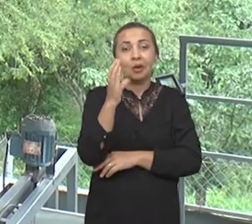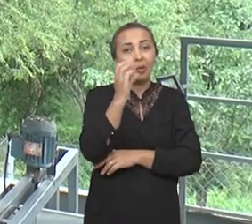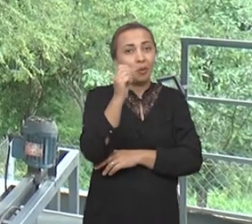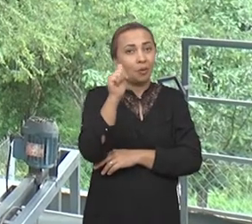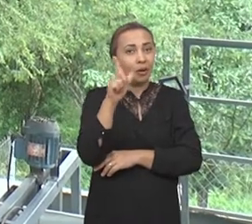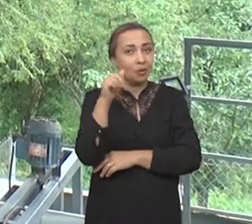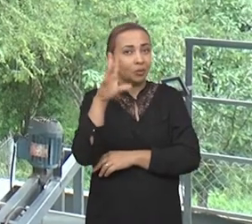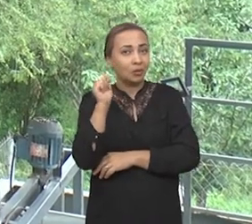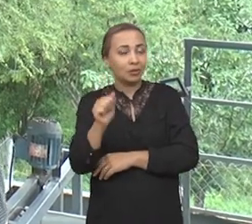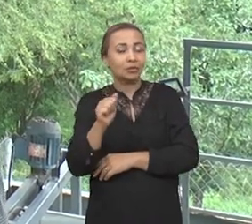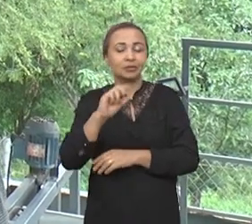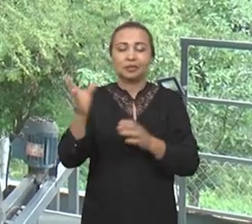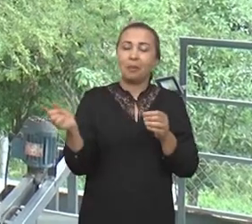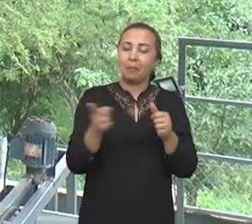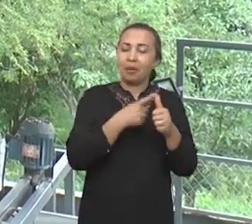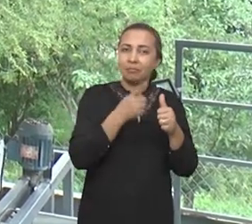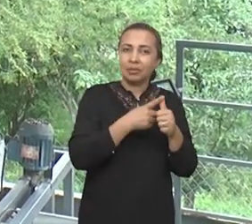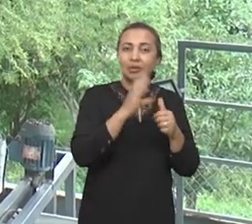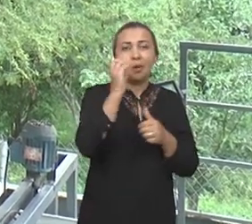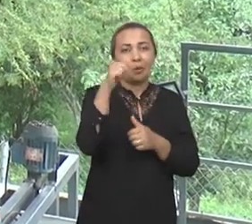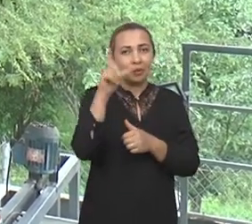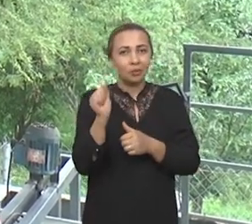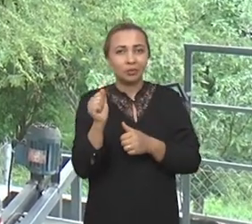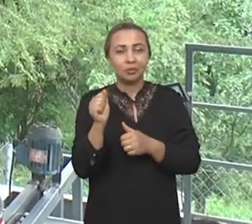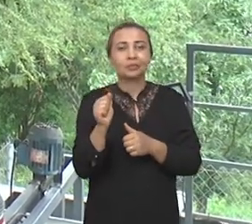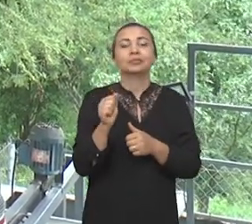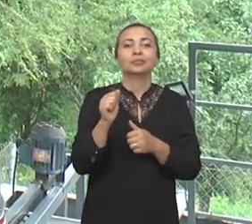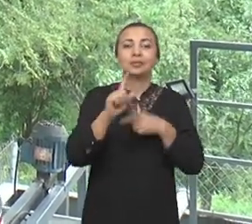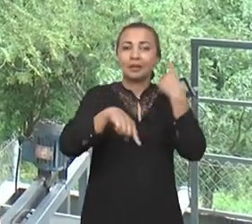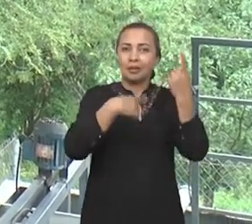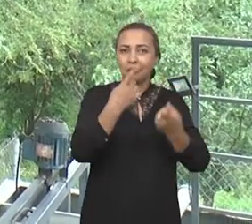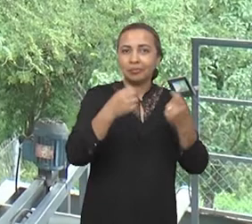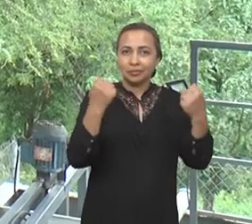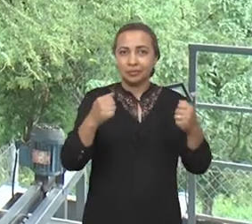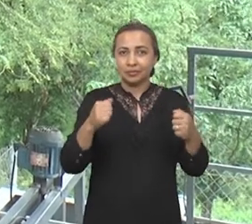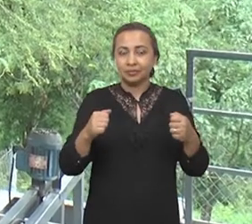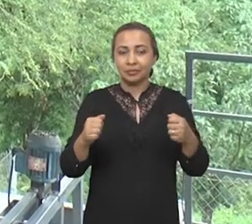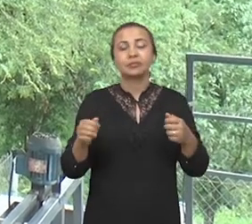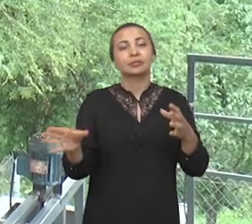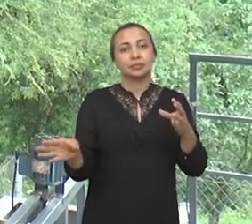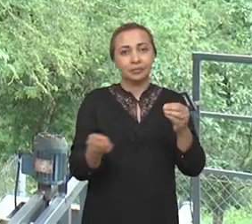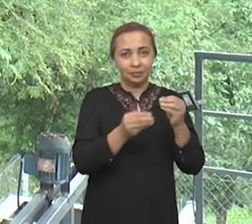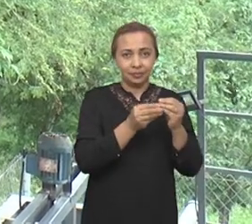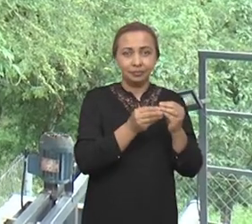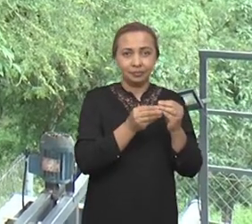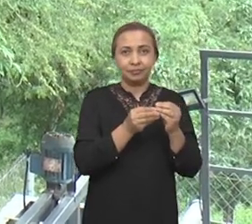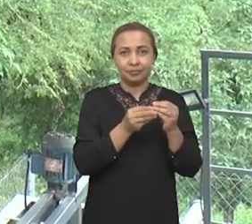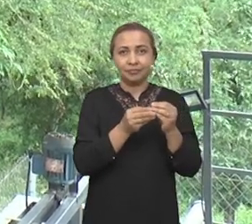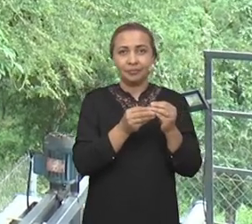a primeira etapa do tratamento é a adição desse coagulante. Esse coagulante, ele tem que ser acrescentado